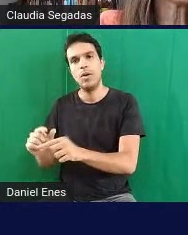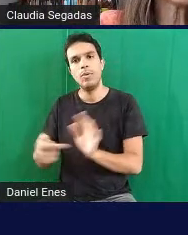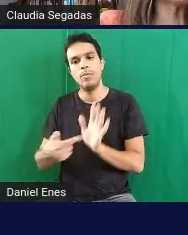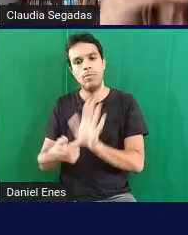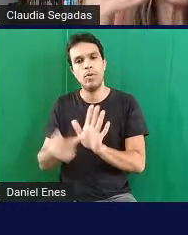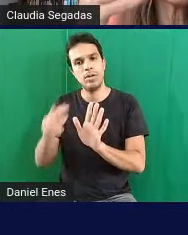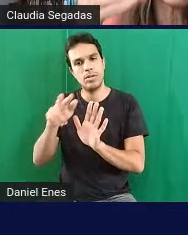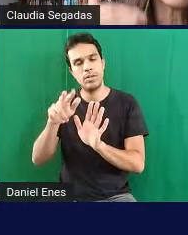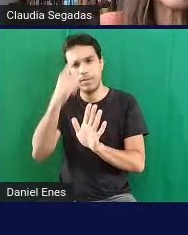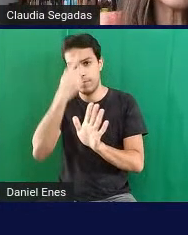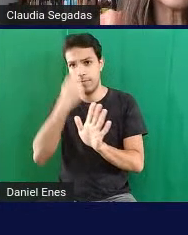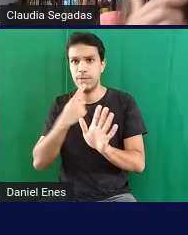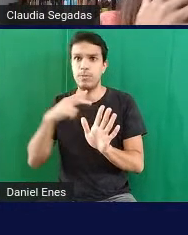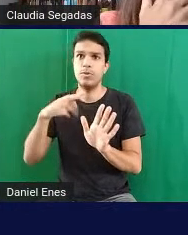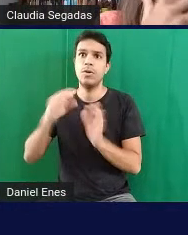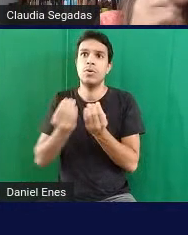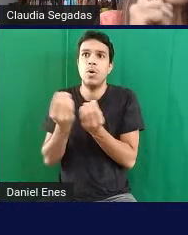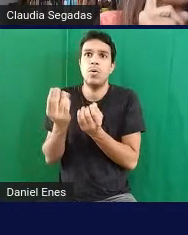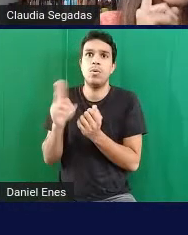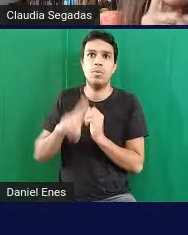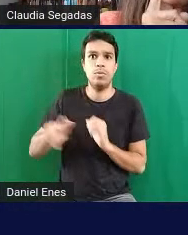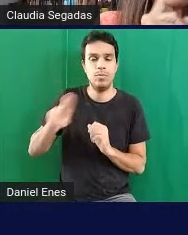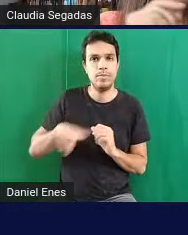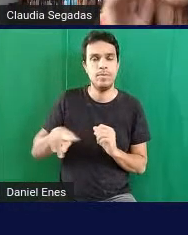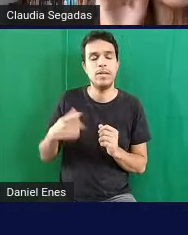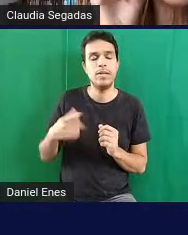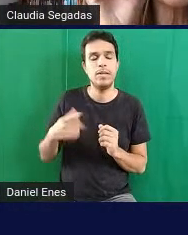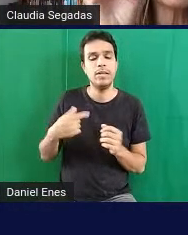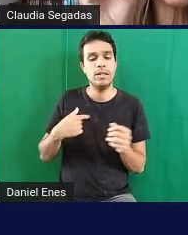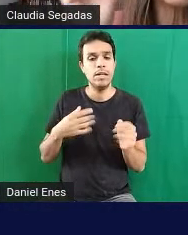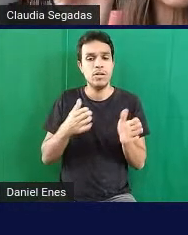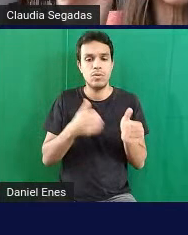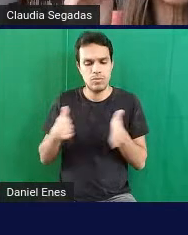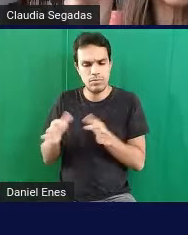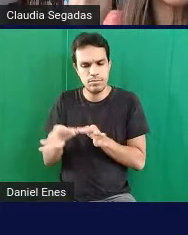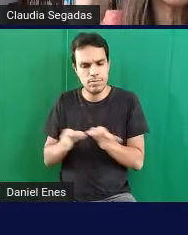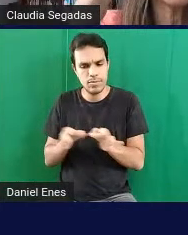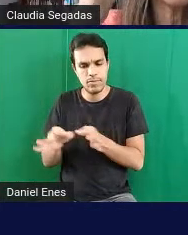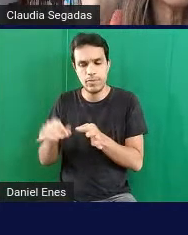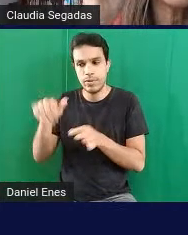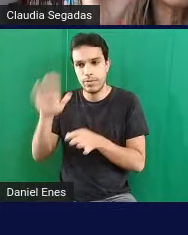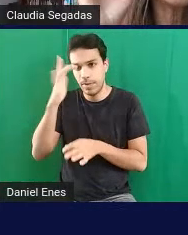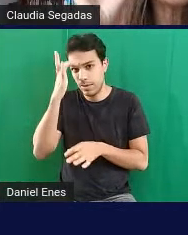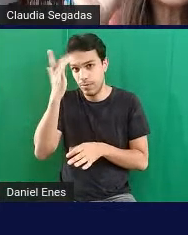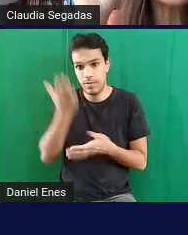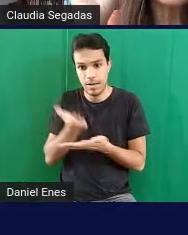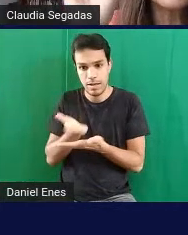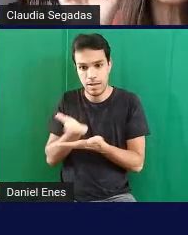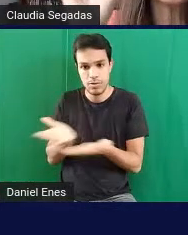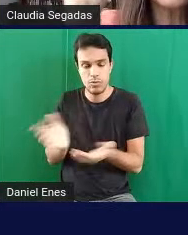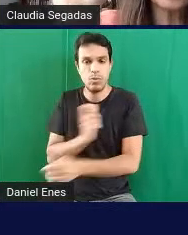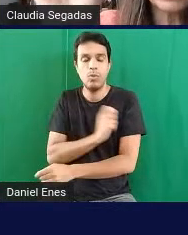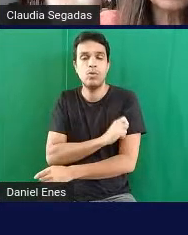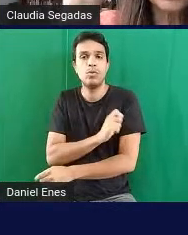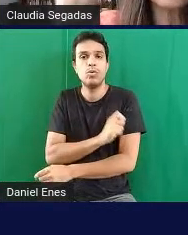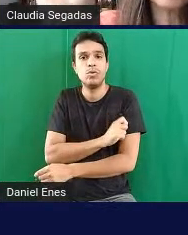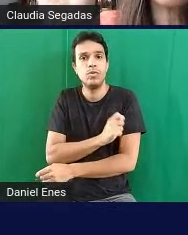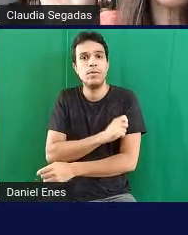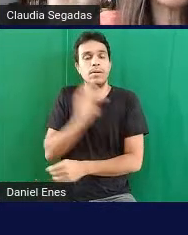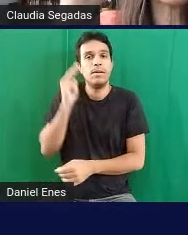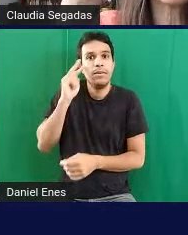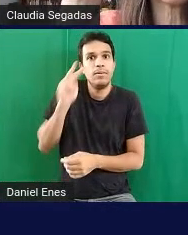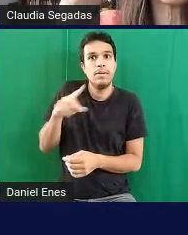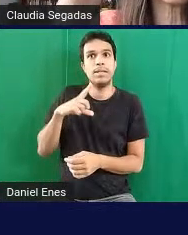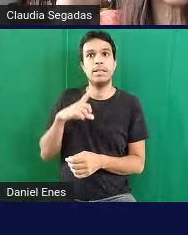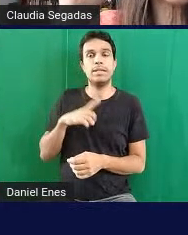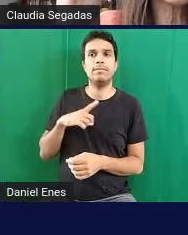dividimos em itens primeiro que a gente percebeu que foi mais fácil para os alunos ver que há duas regras